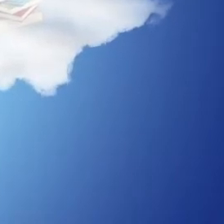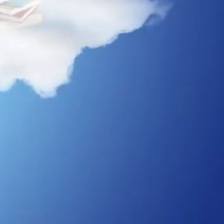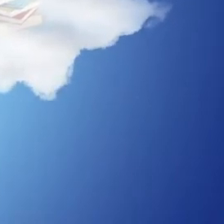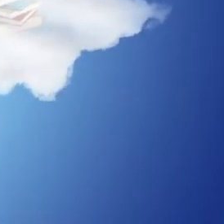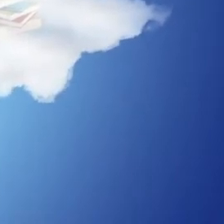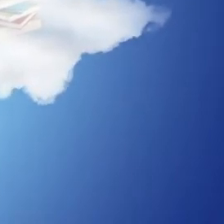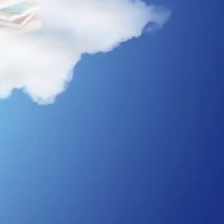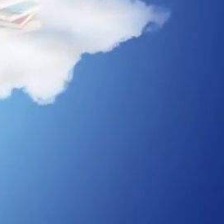aula. Transcrição